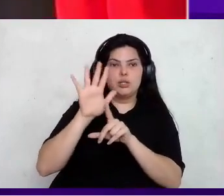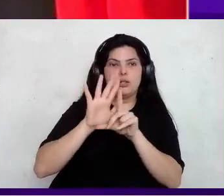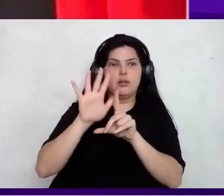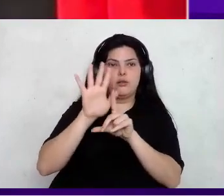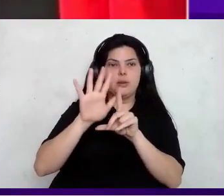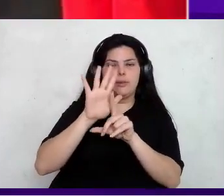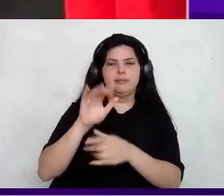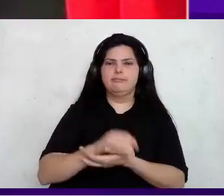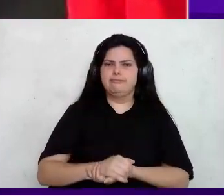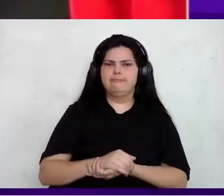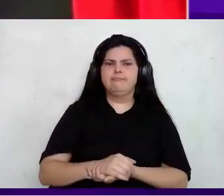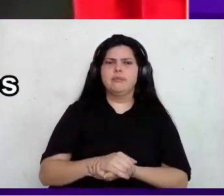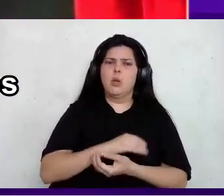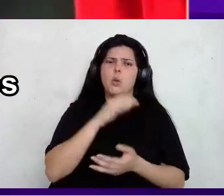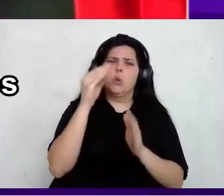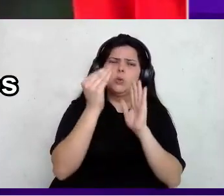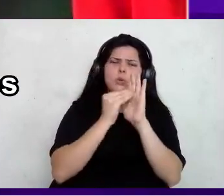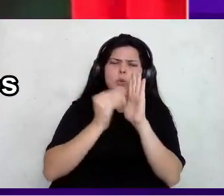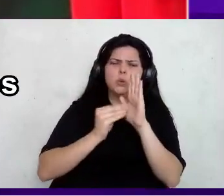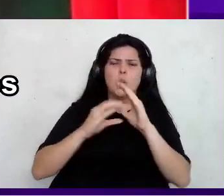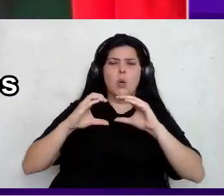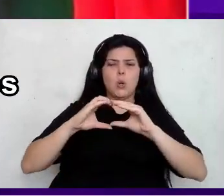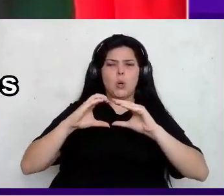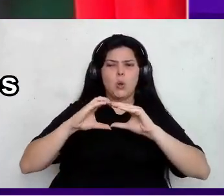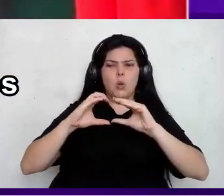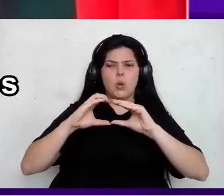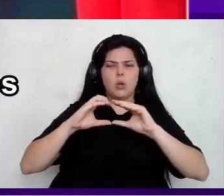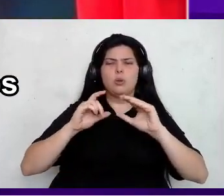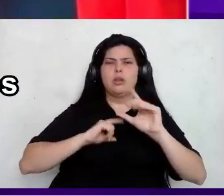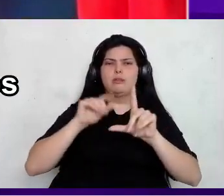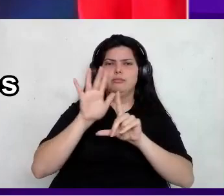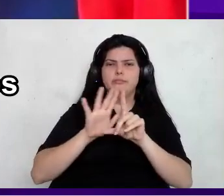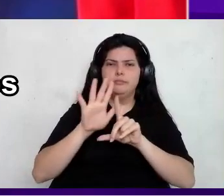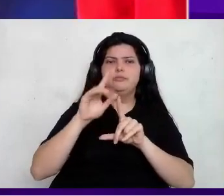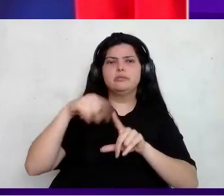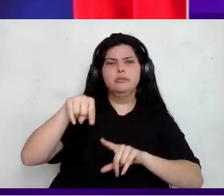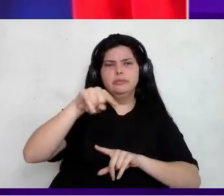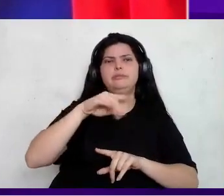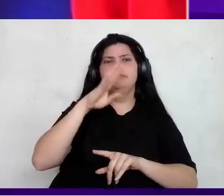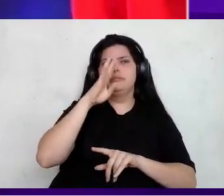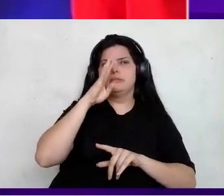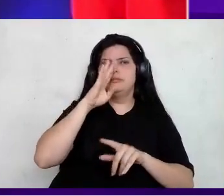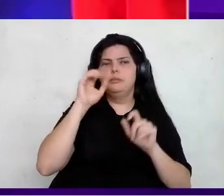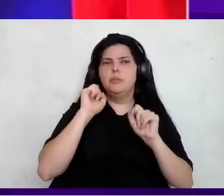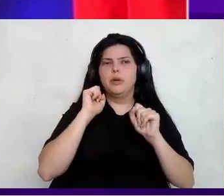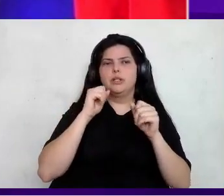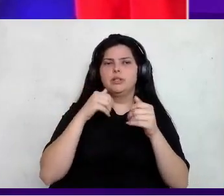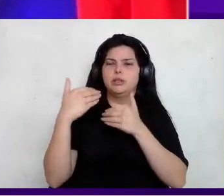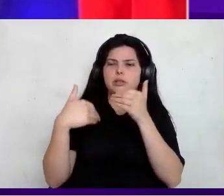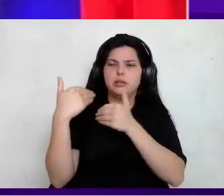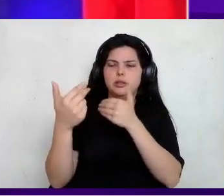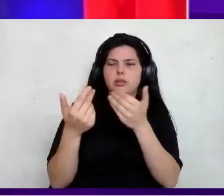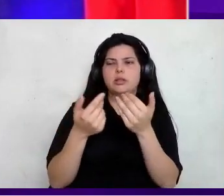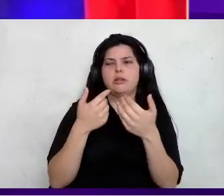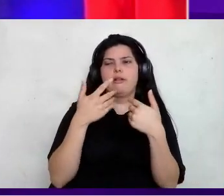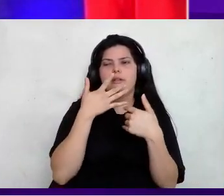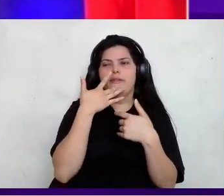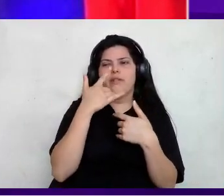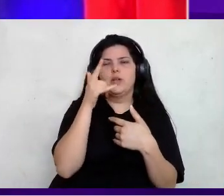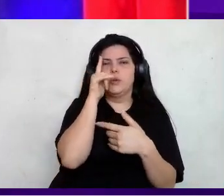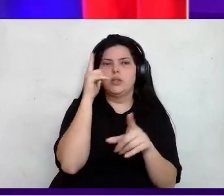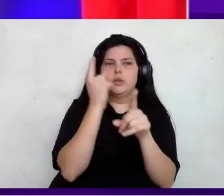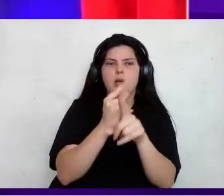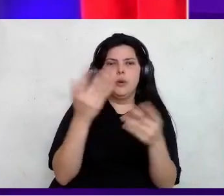conteúdo da Oracle na plataforma digital. Quem está no digital vai poder dar os próximos passos aí com bastante facilidade hoje e amanhã, né? certeza.